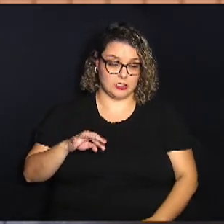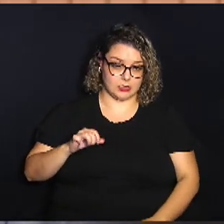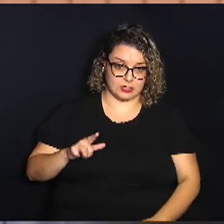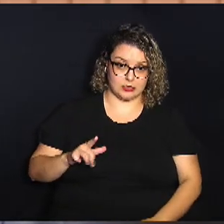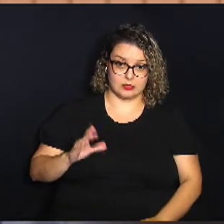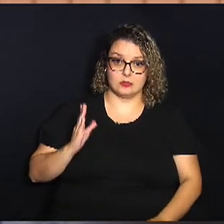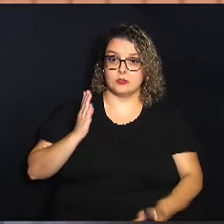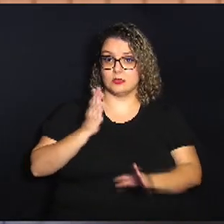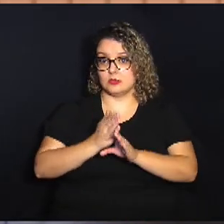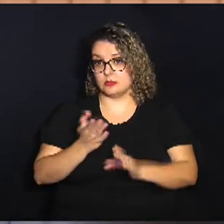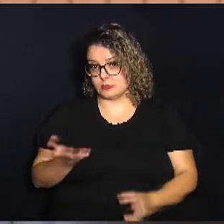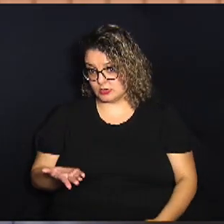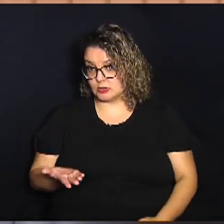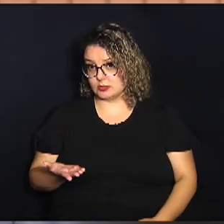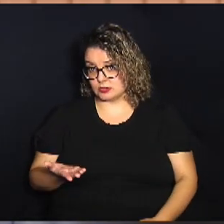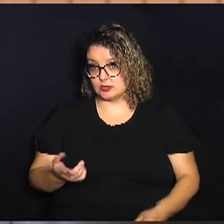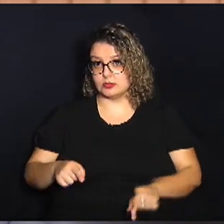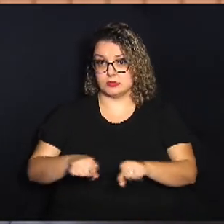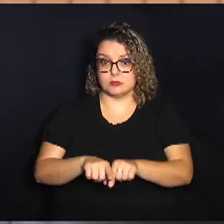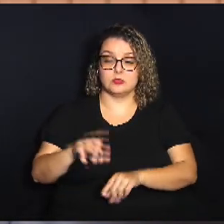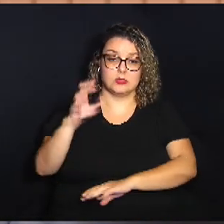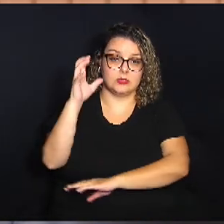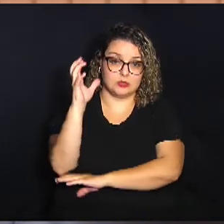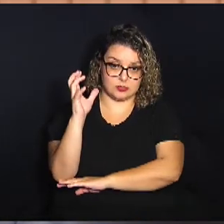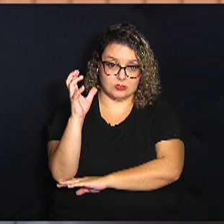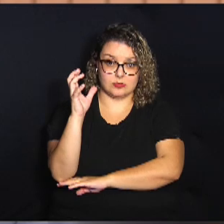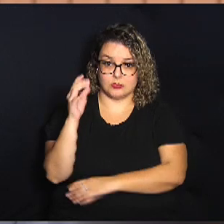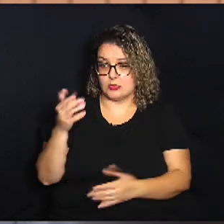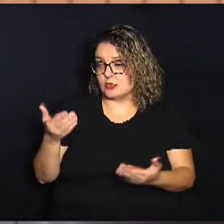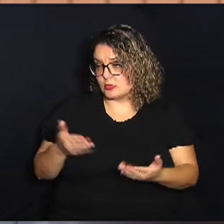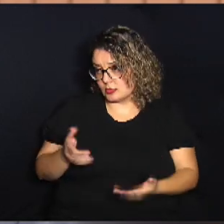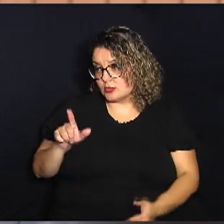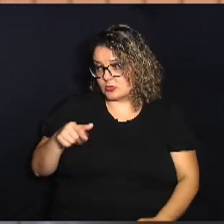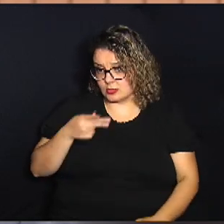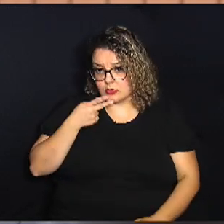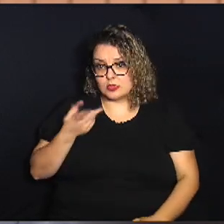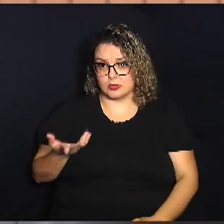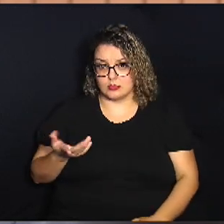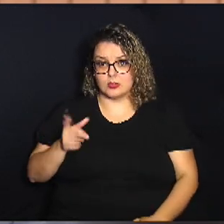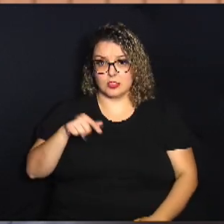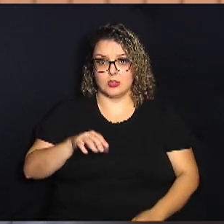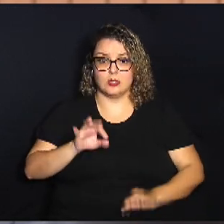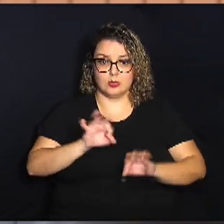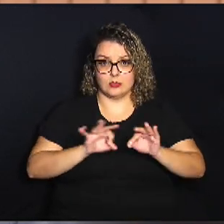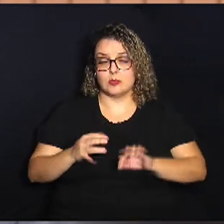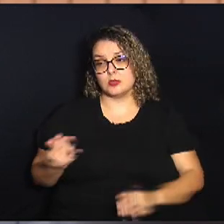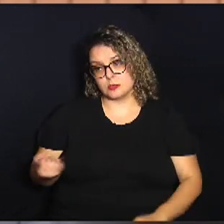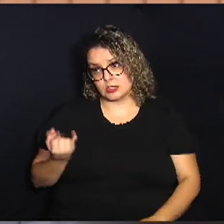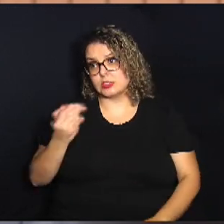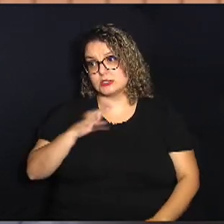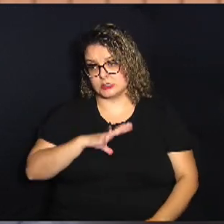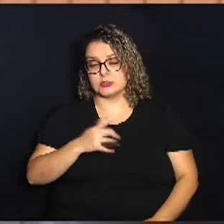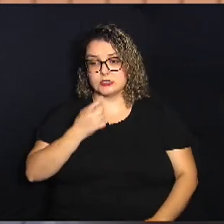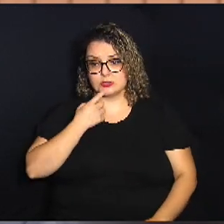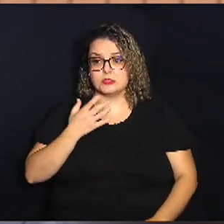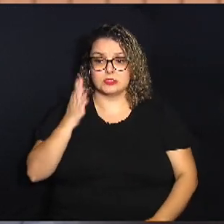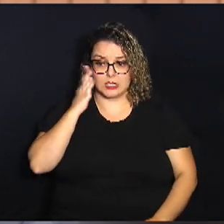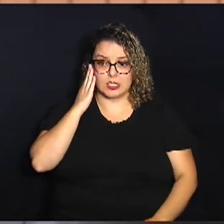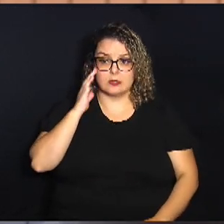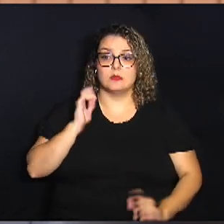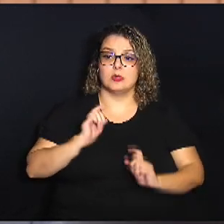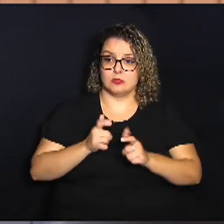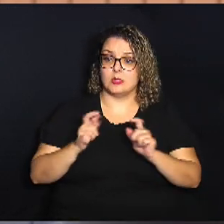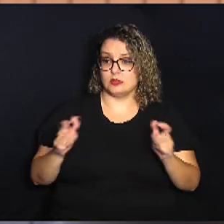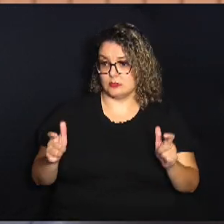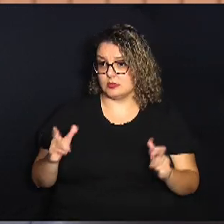encontro eu falo a questão das antenas tudo e hoje é o que a gente está falando é um projeto importante para a cidade de Campinas sabemos que tem crescido